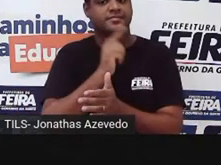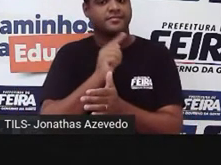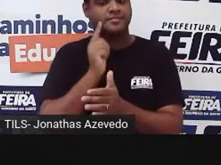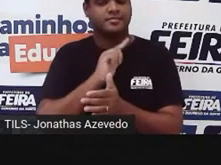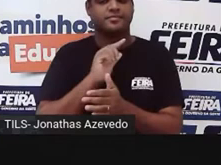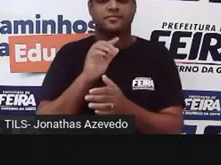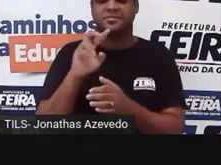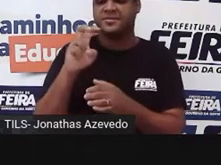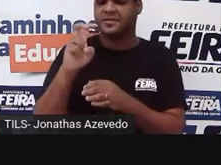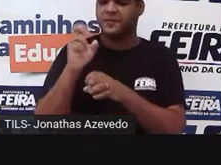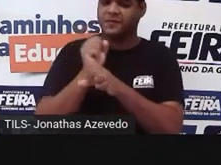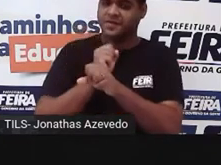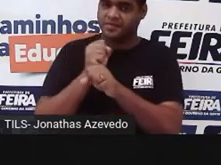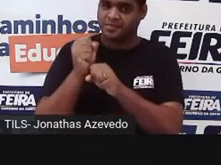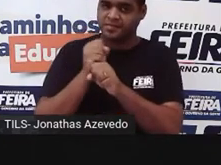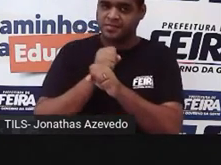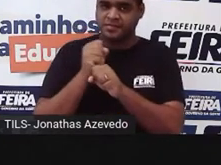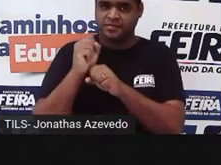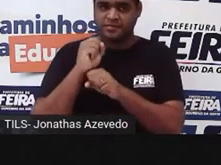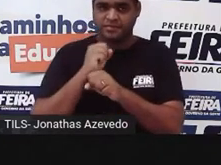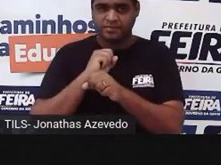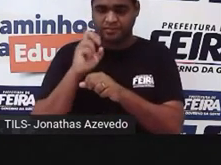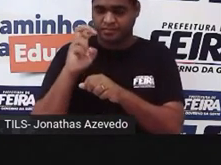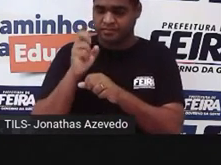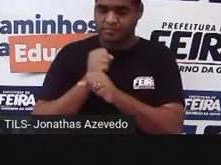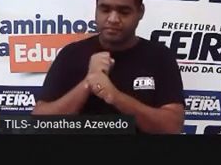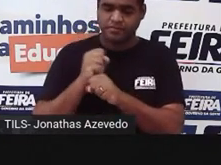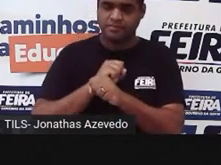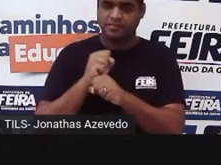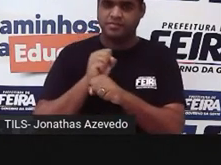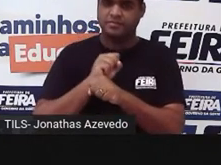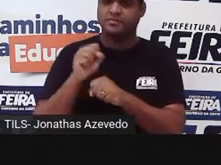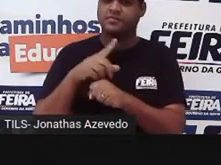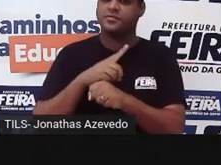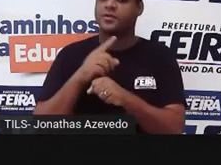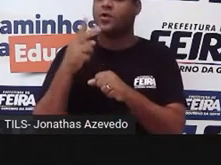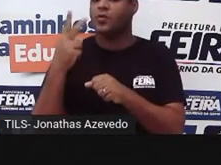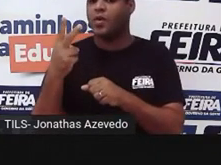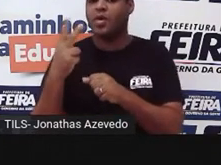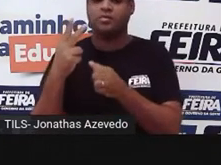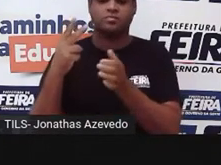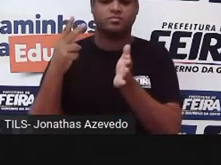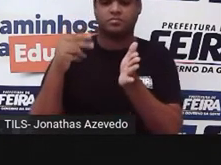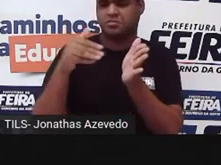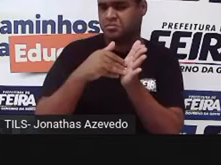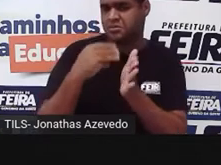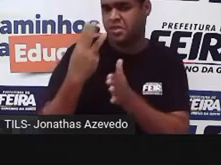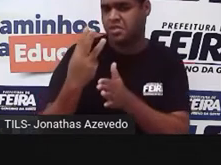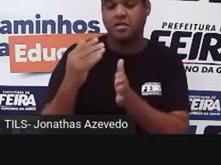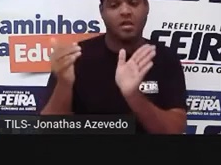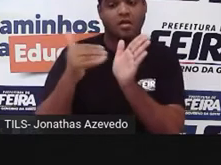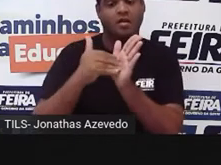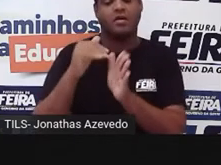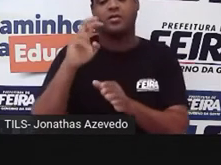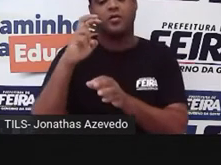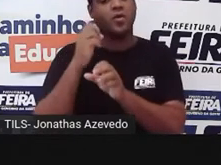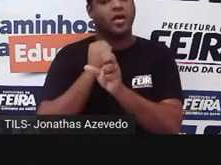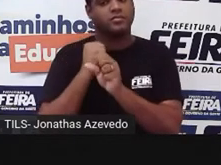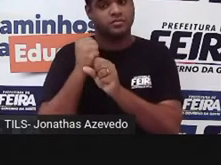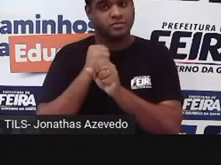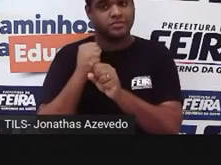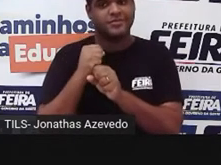durou cinco anos, ela era para durar inicialmente, entre dois e três anos, acabou durando cinco anos. E nessa